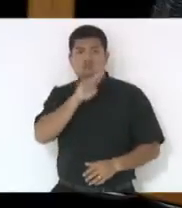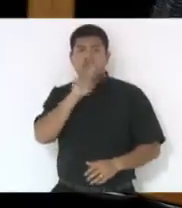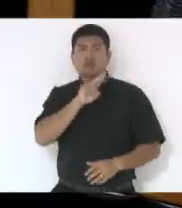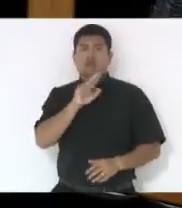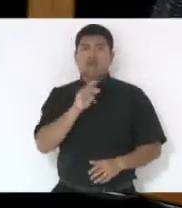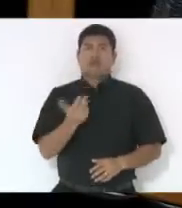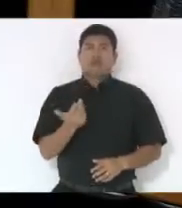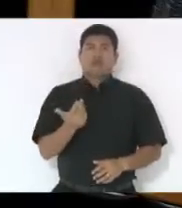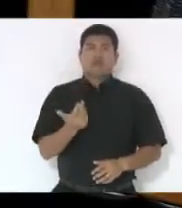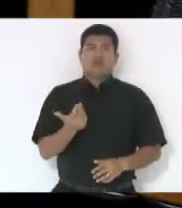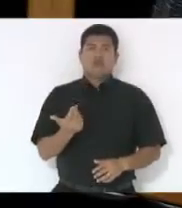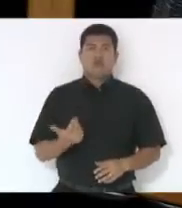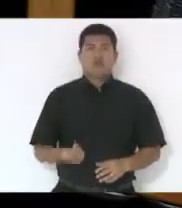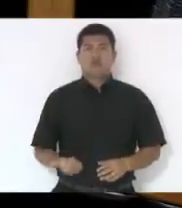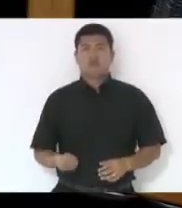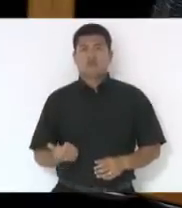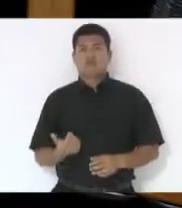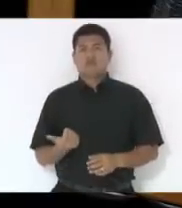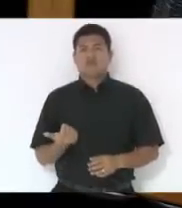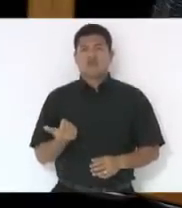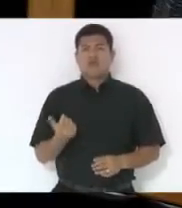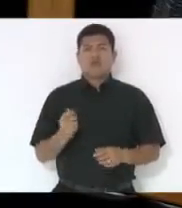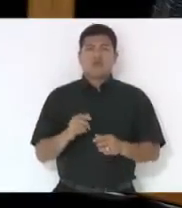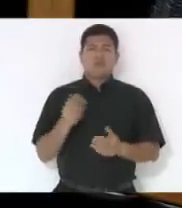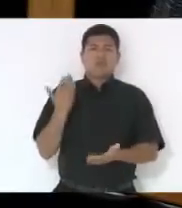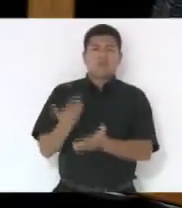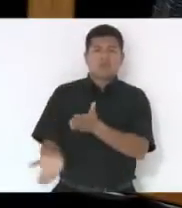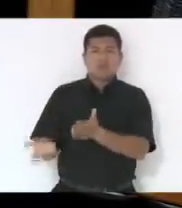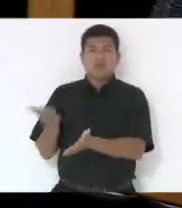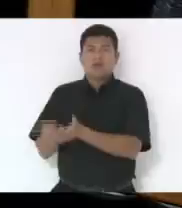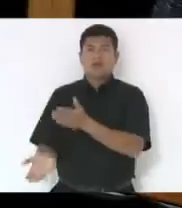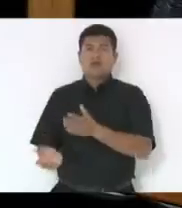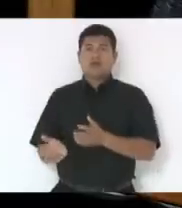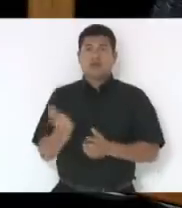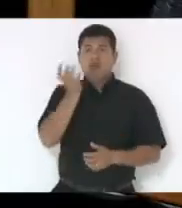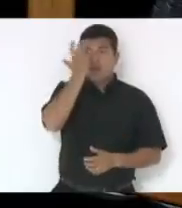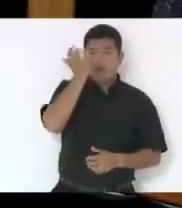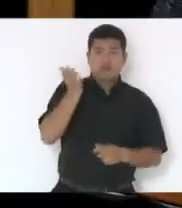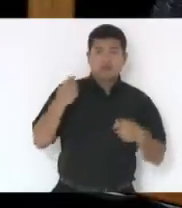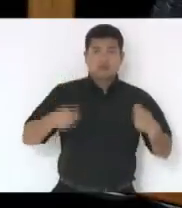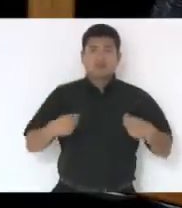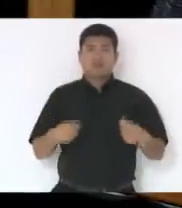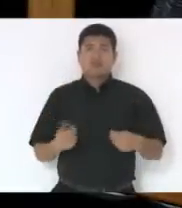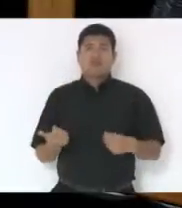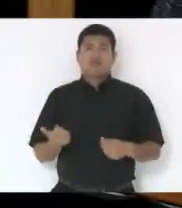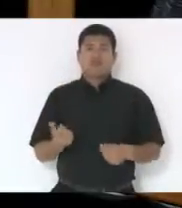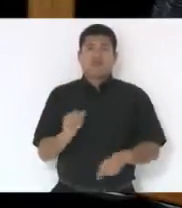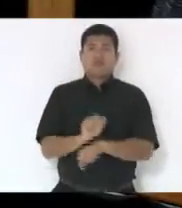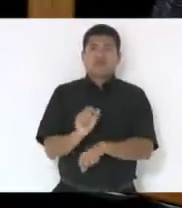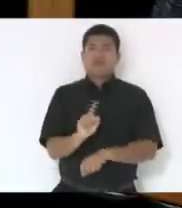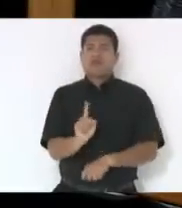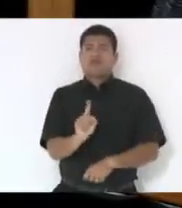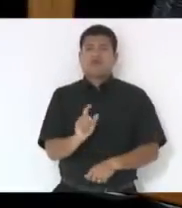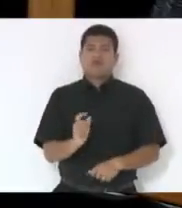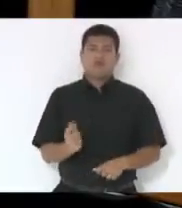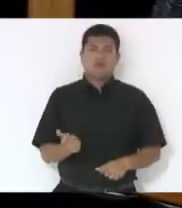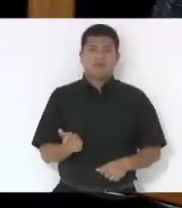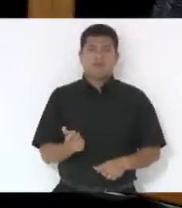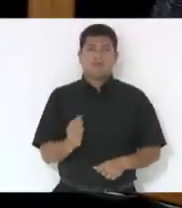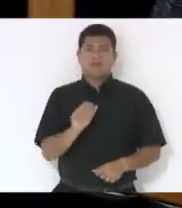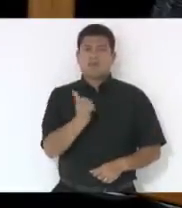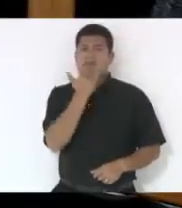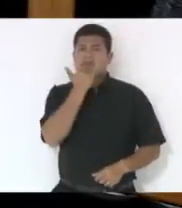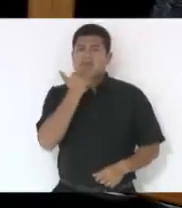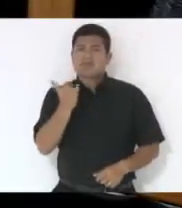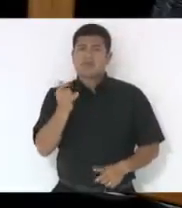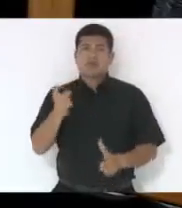moeda, uma desvalorização, uma coisa que tem que ser feita de hoje para amanhã, para ninguém, não dá para esperar a discussão, isso aqui, perdão de dívida,